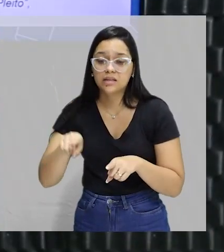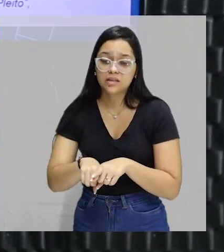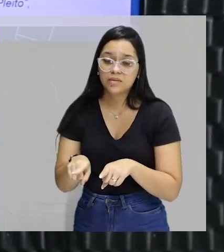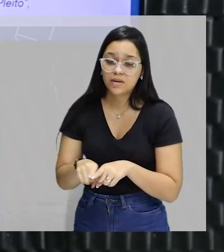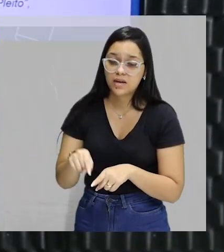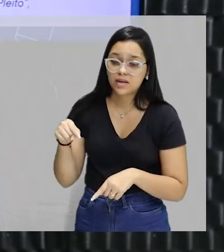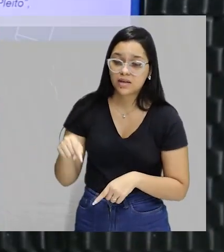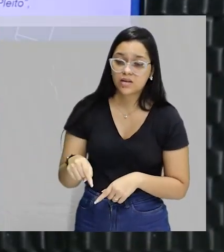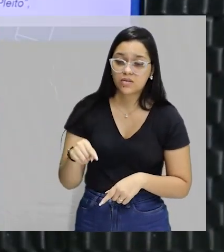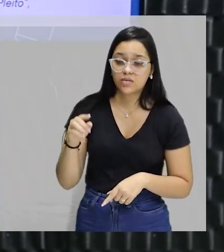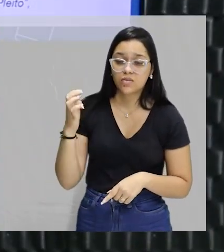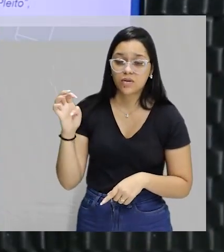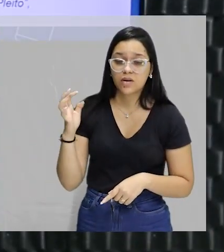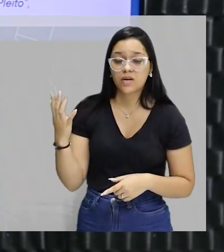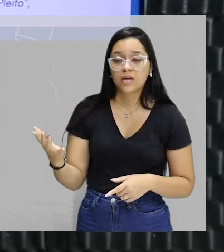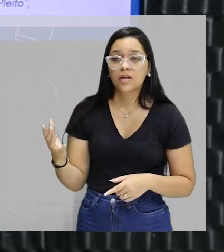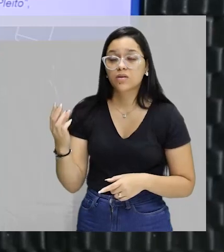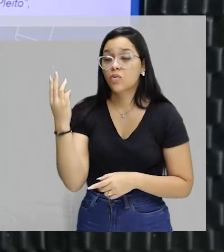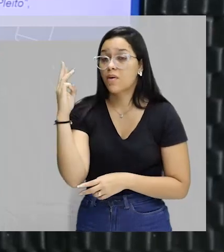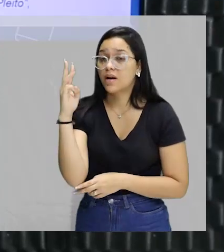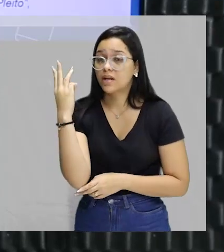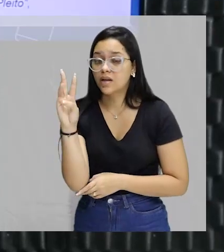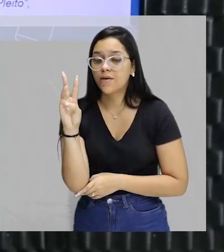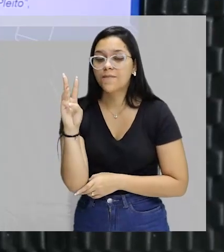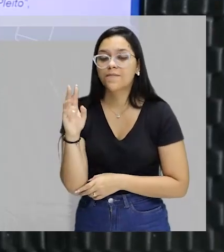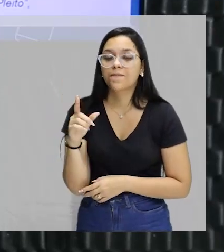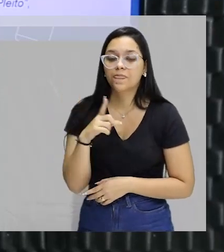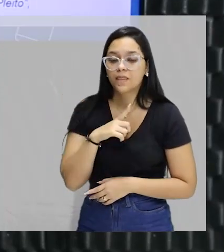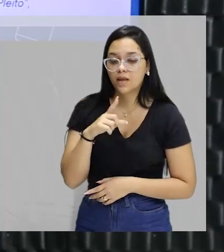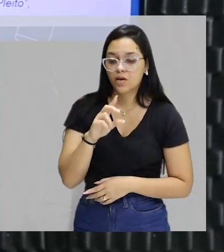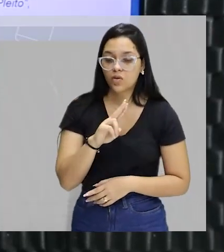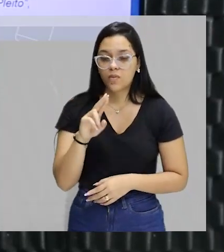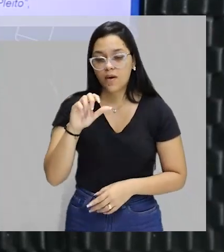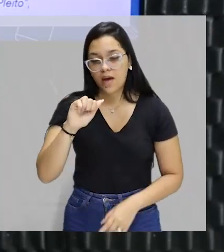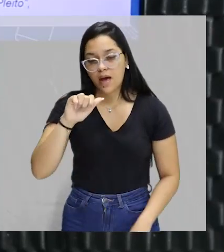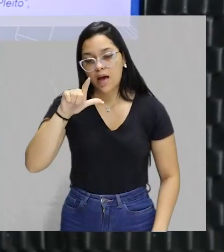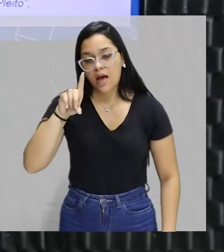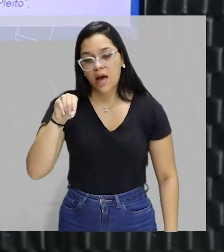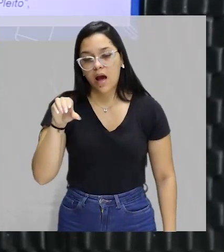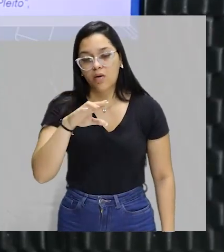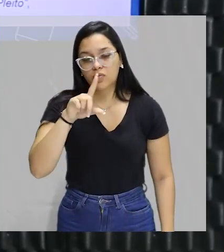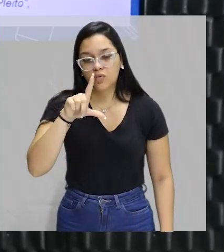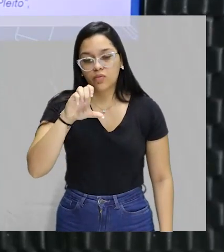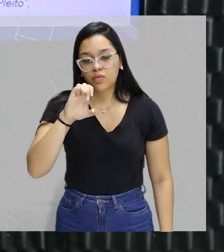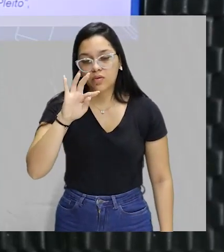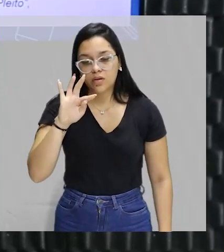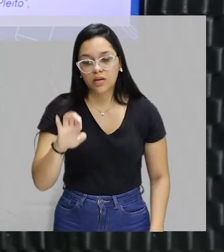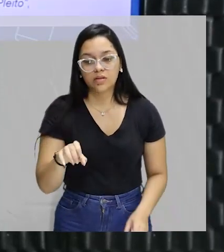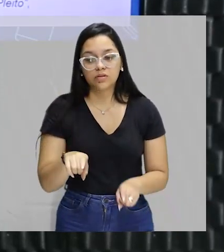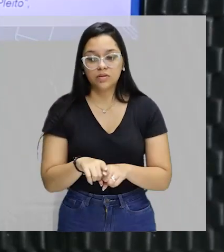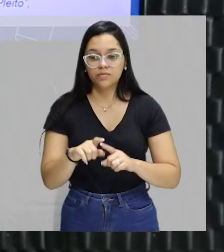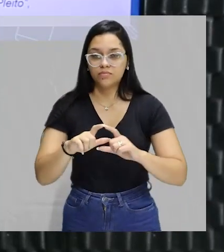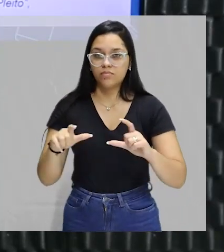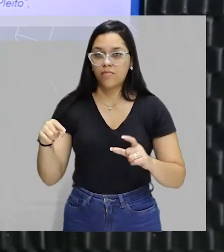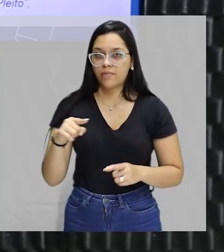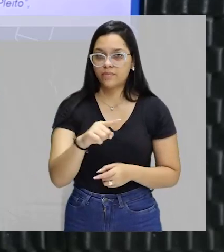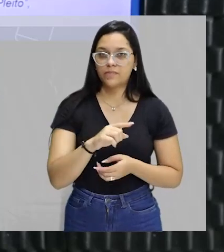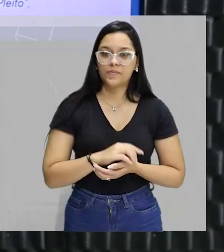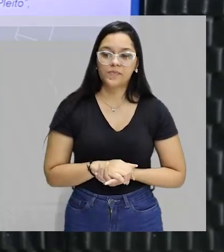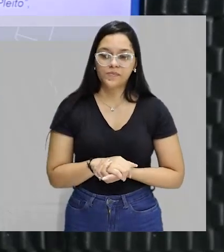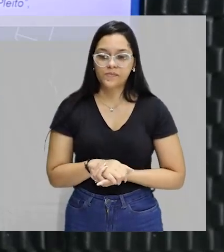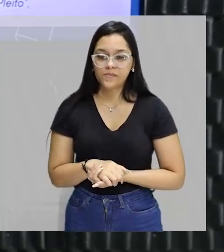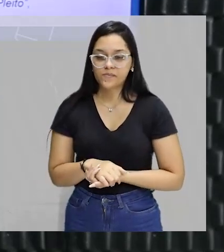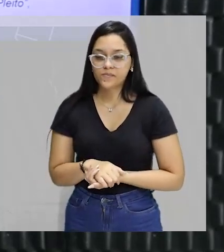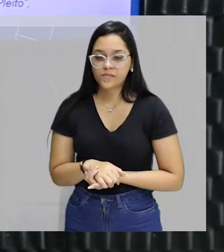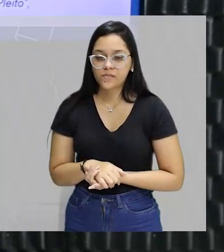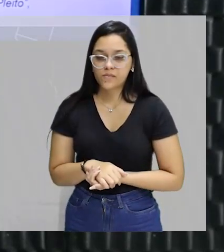teatro aqui no Estado do Maranhão, que é nosso queridíssimo Aldo Leite. Aldo foi diretor, ator, autor teatral e é